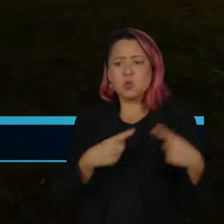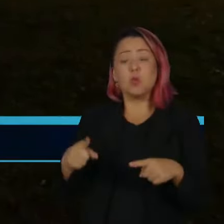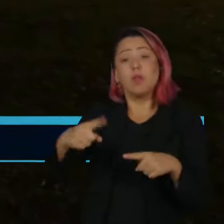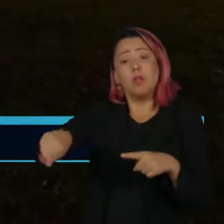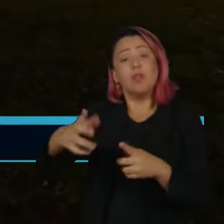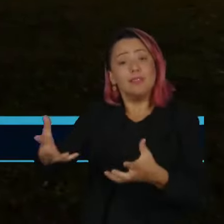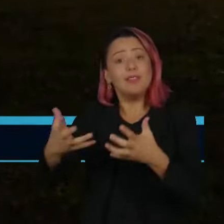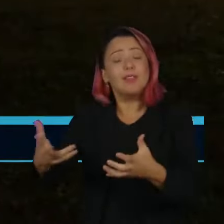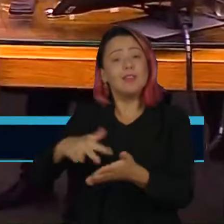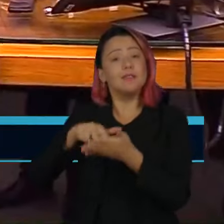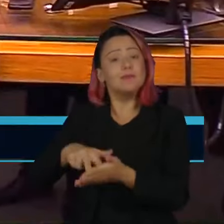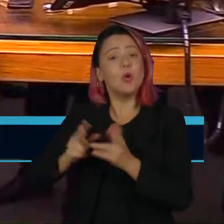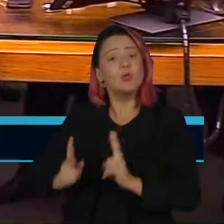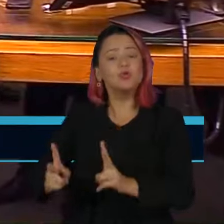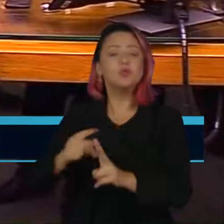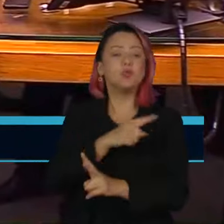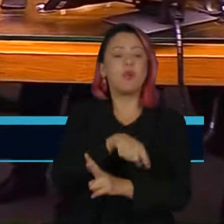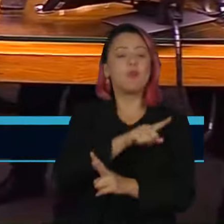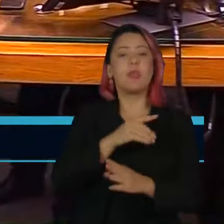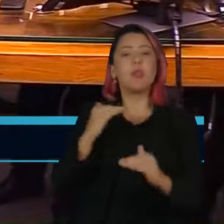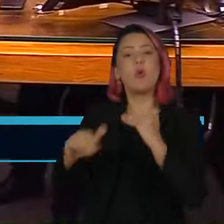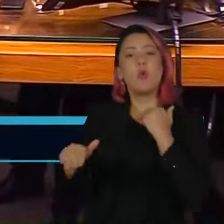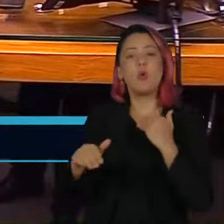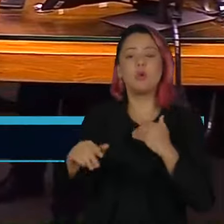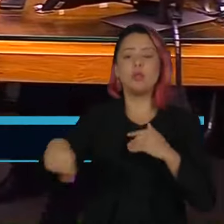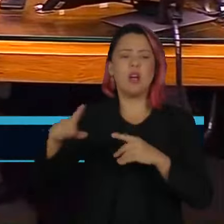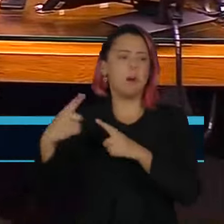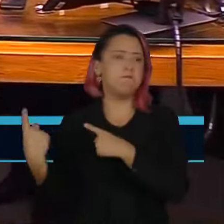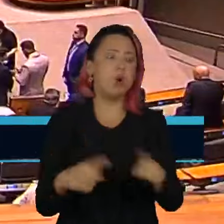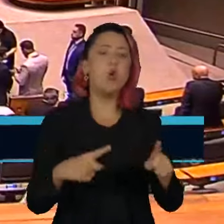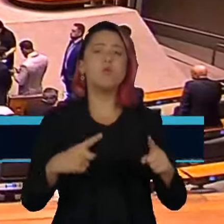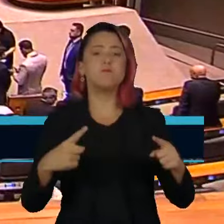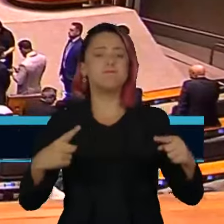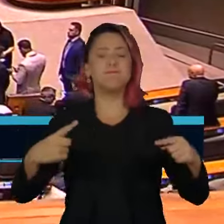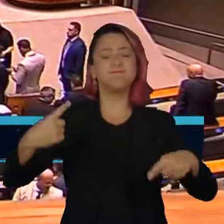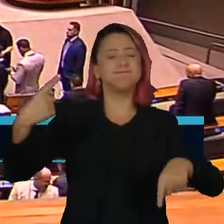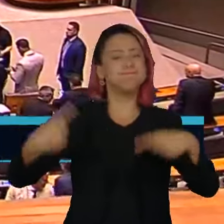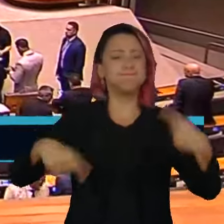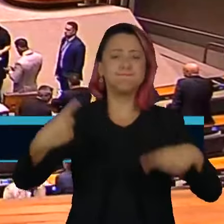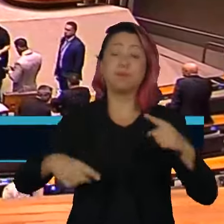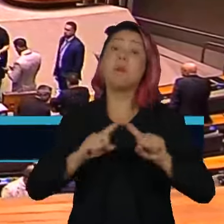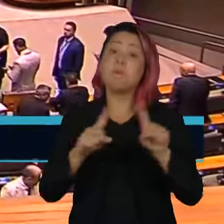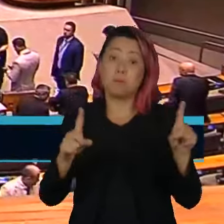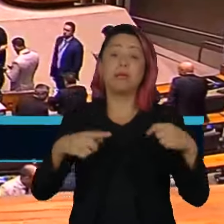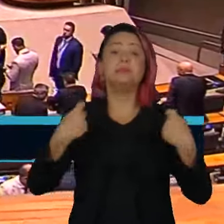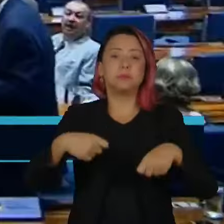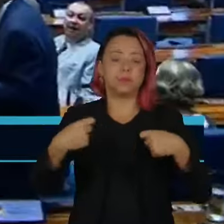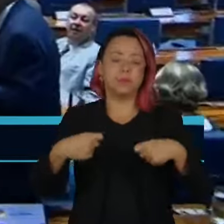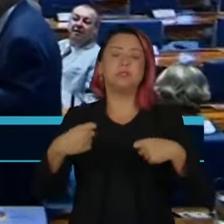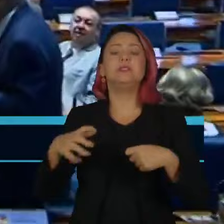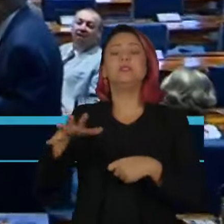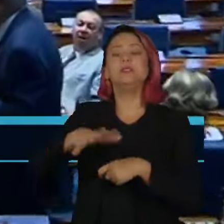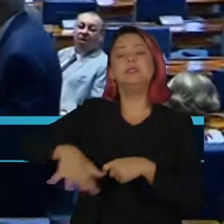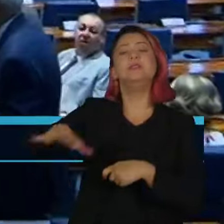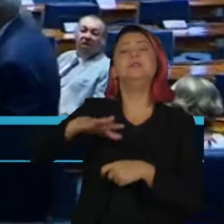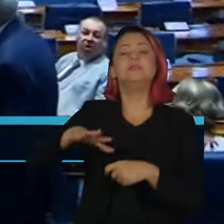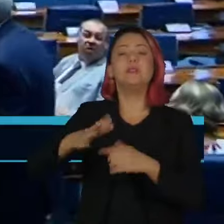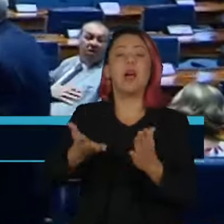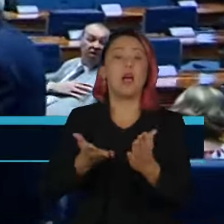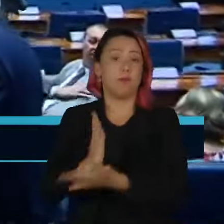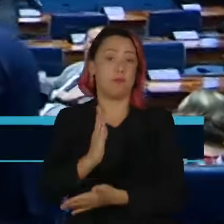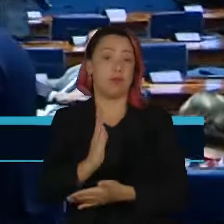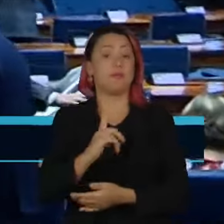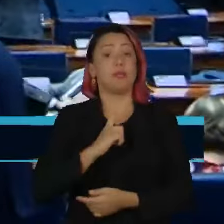desoneração da folha. Para valer em definitivo, a medida ainda terá que ser aprovada pelo Parlamento, que tem prazo de